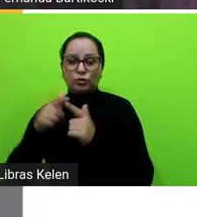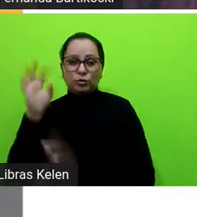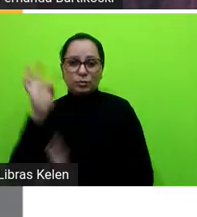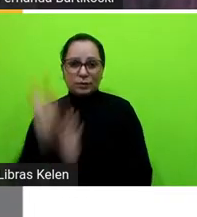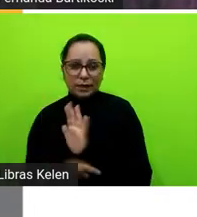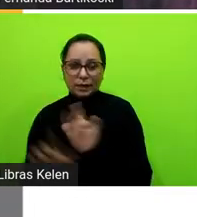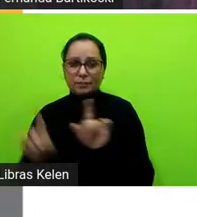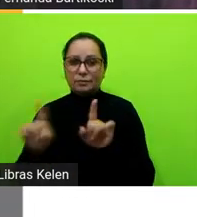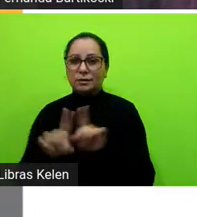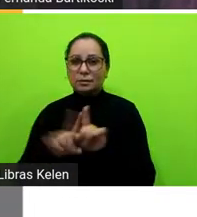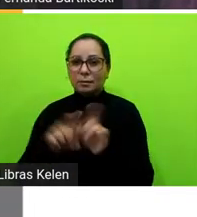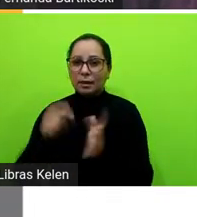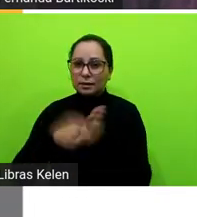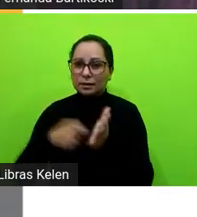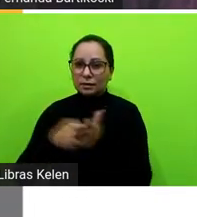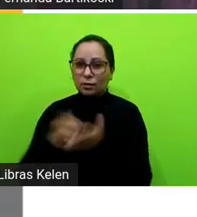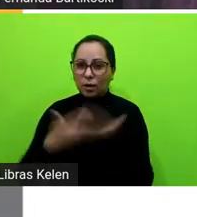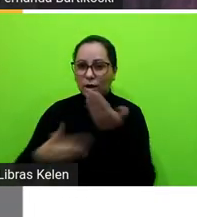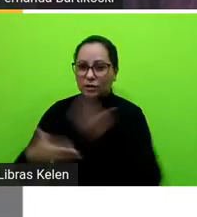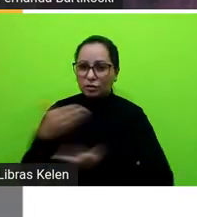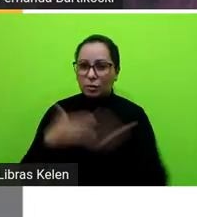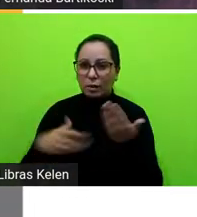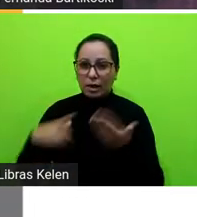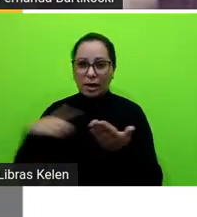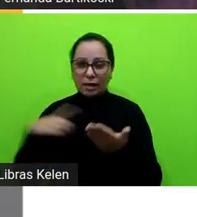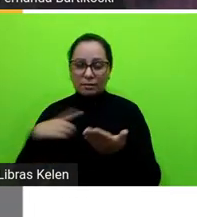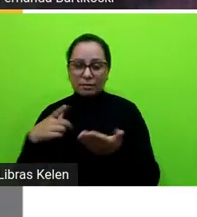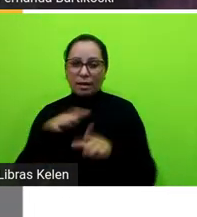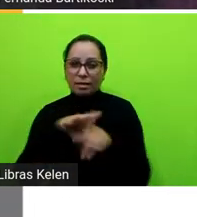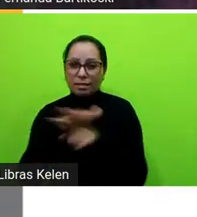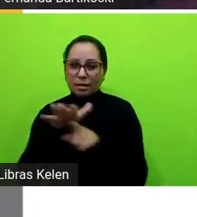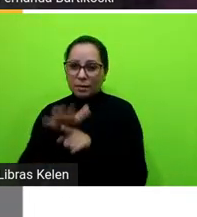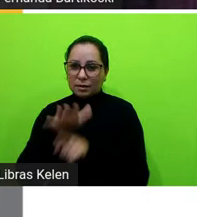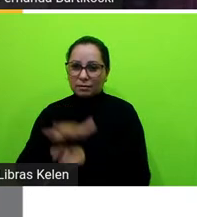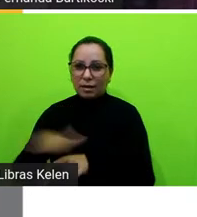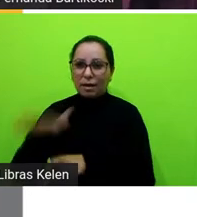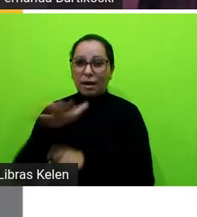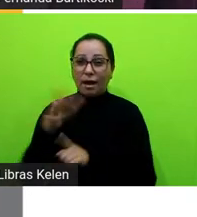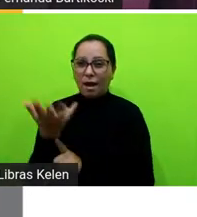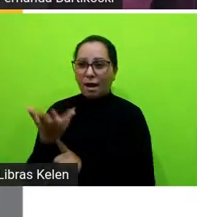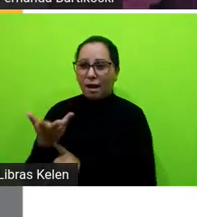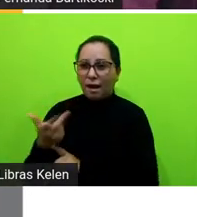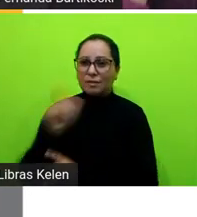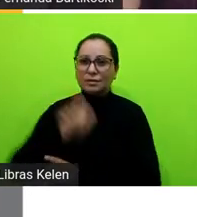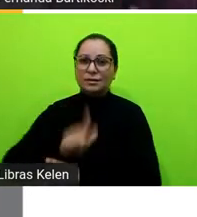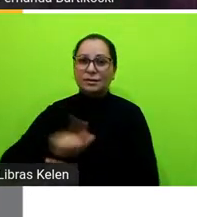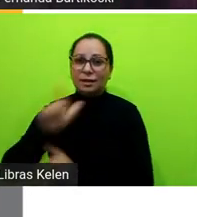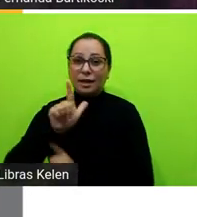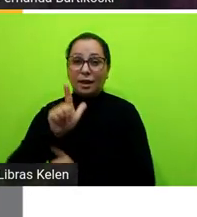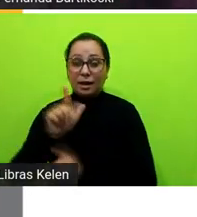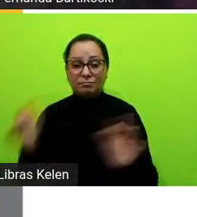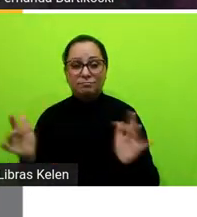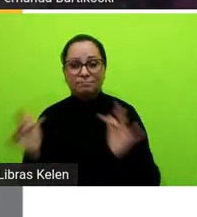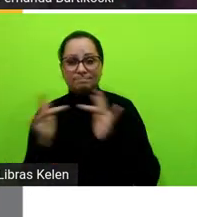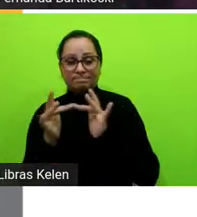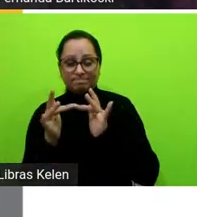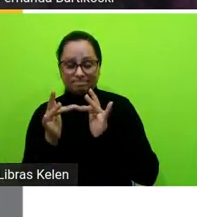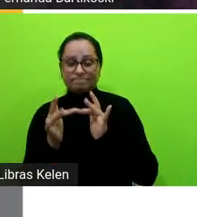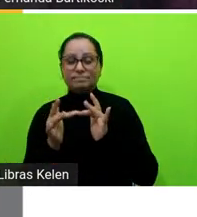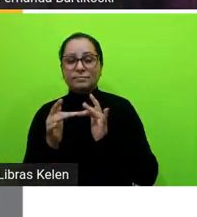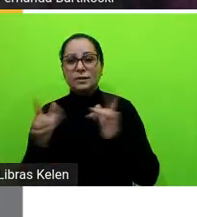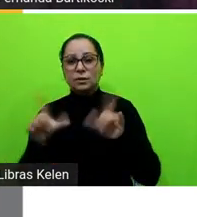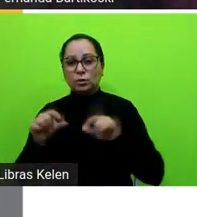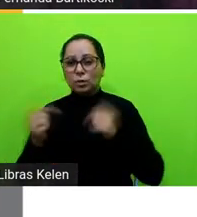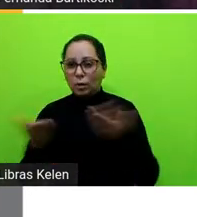tentou articular com essa demanda do campo artístico literário e acabou optando para essa nossa live por um